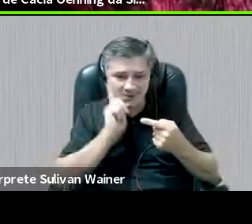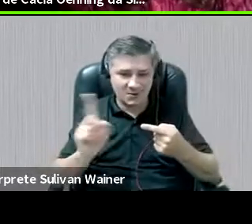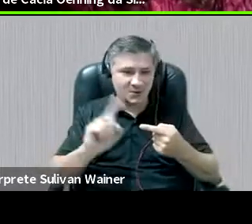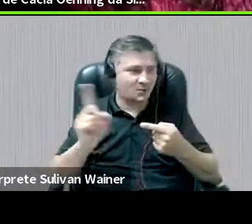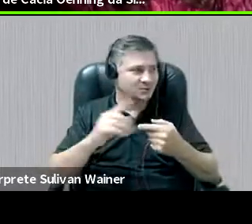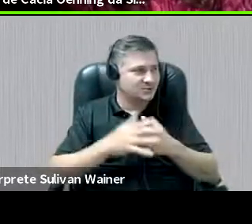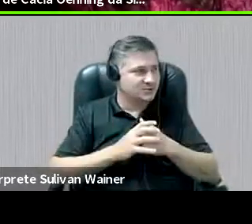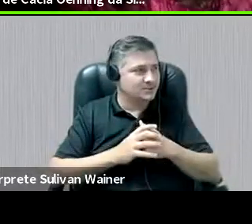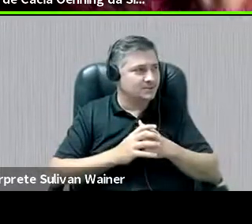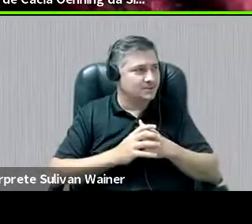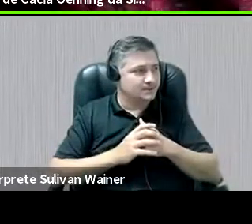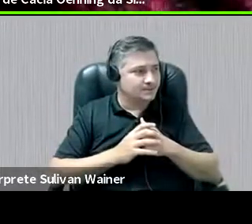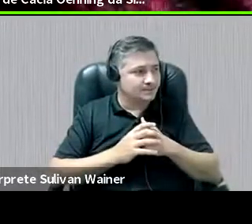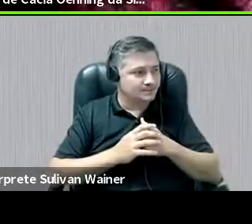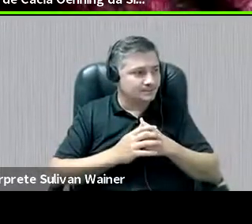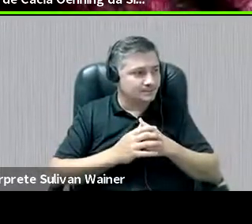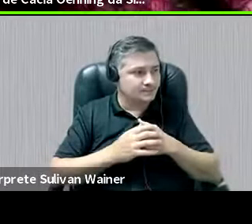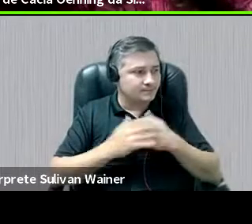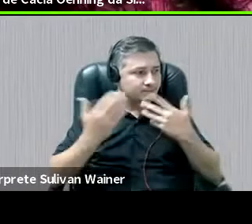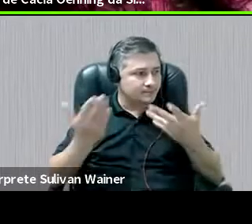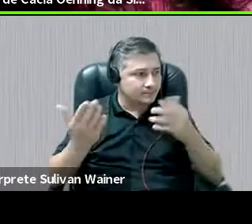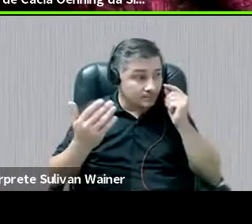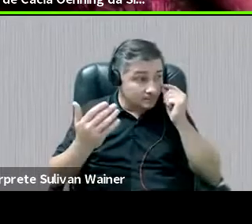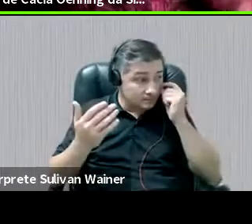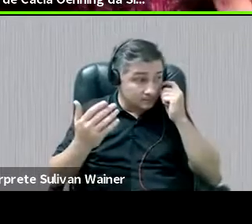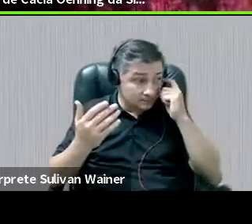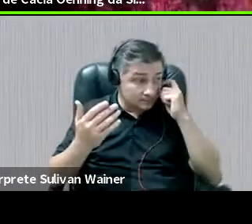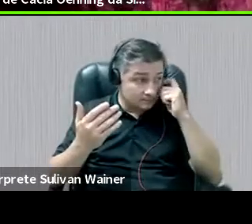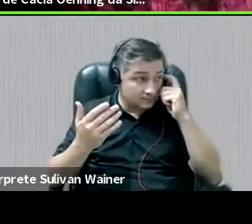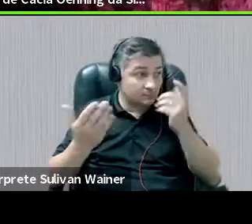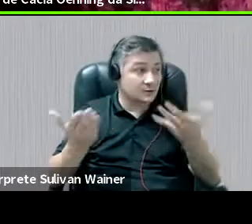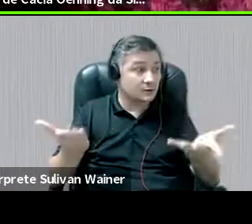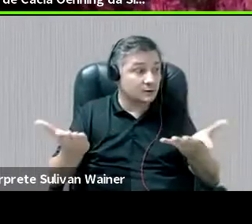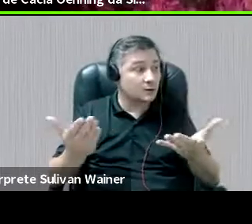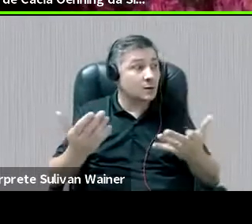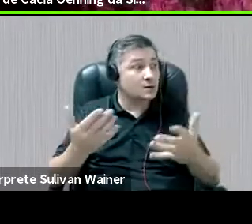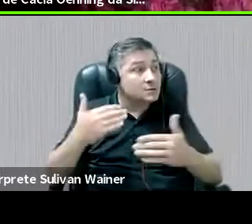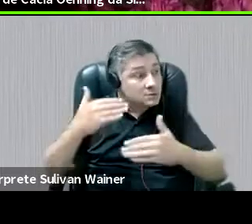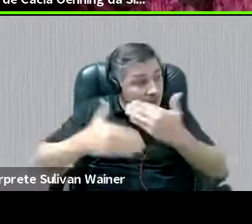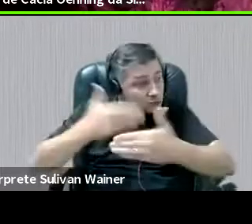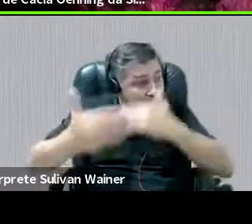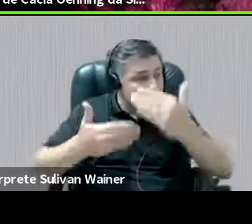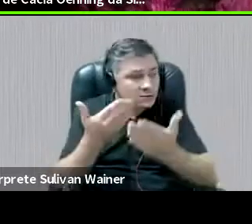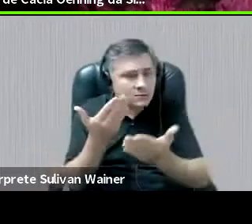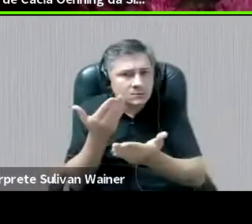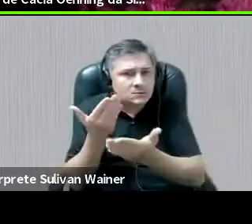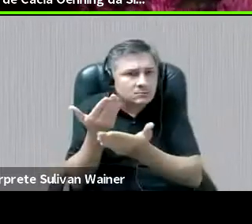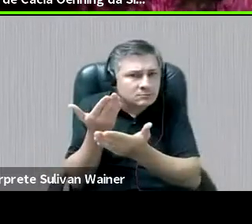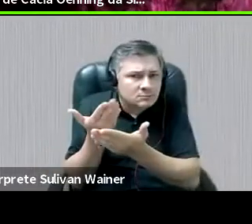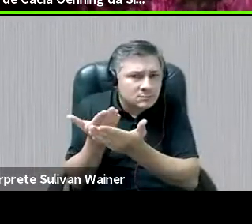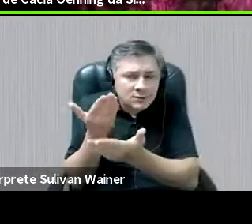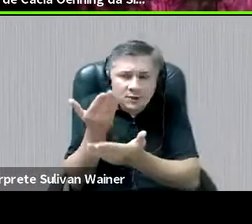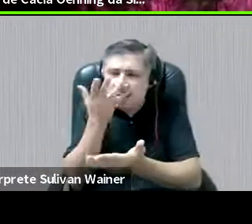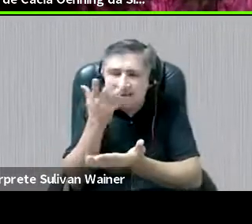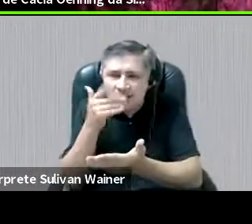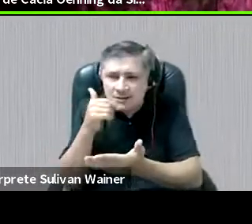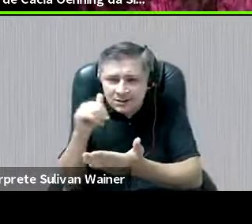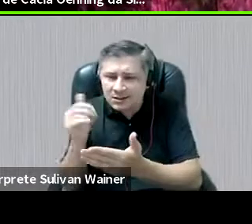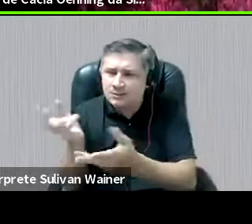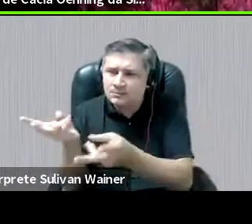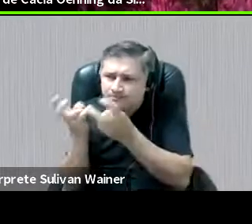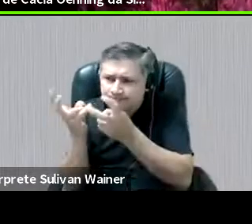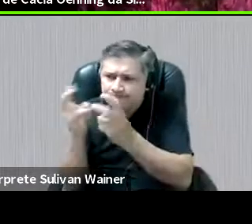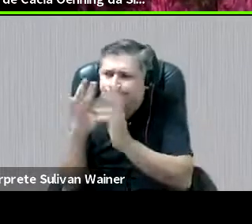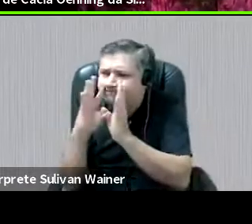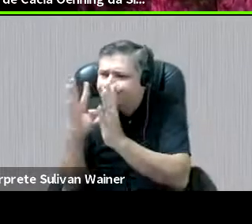e dizer que esse processo de escuta com as crianças foi muito produtivo para